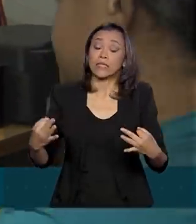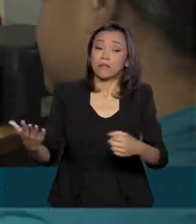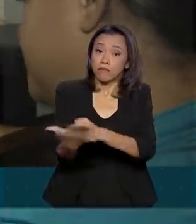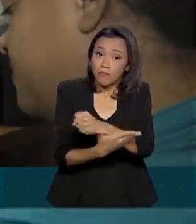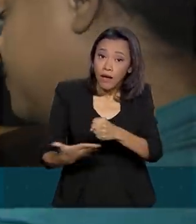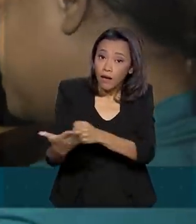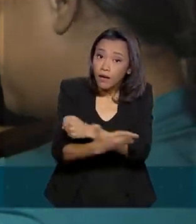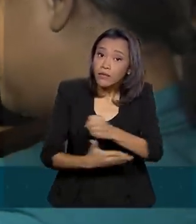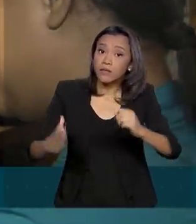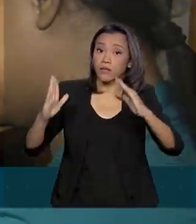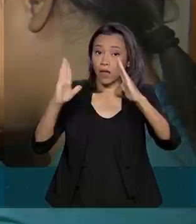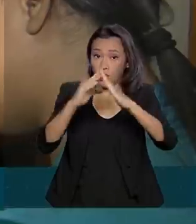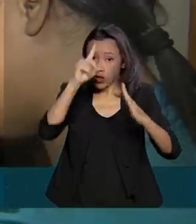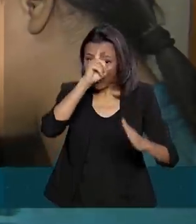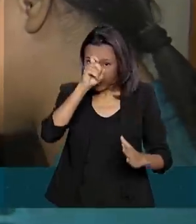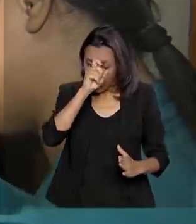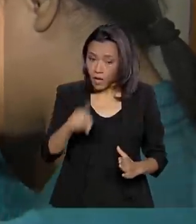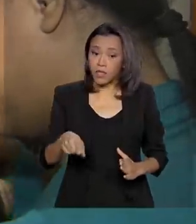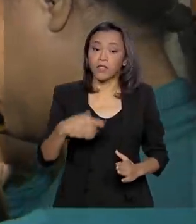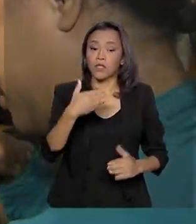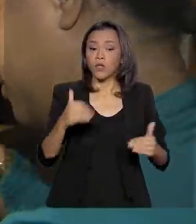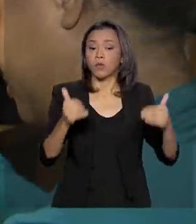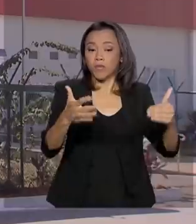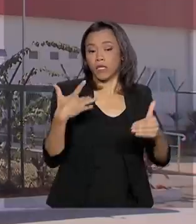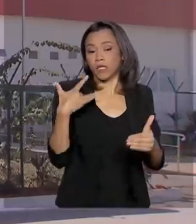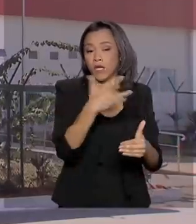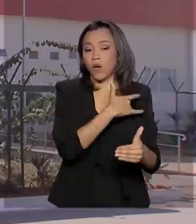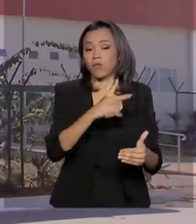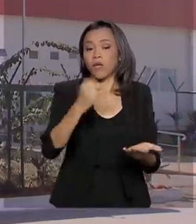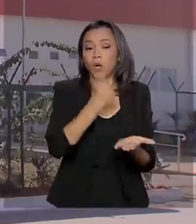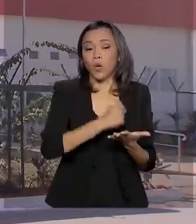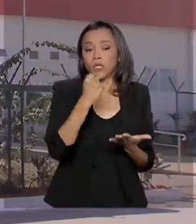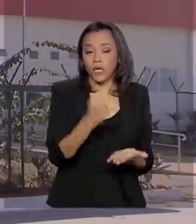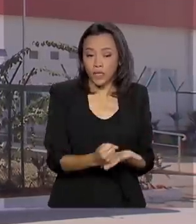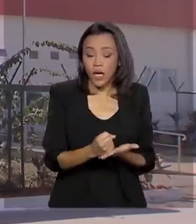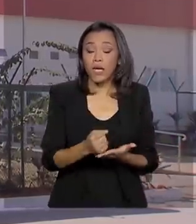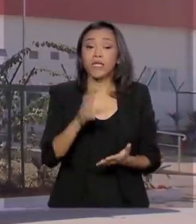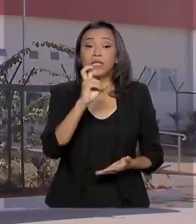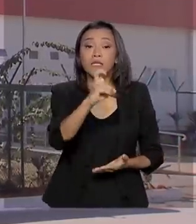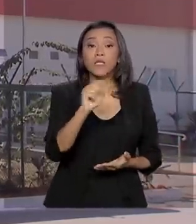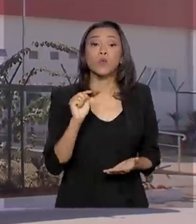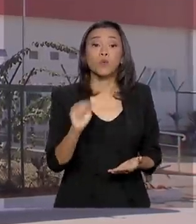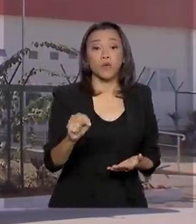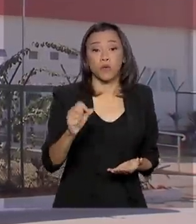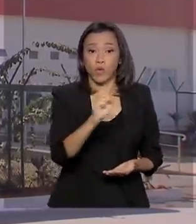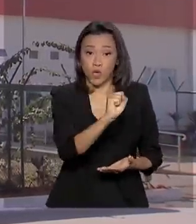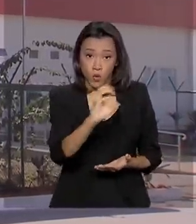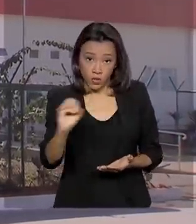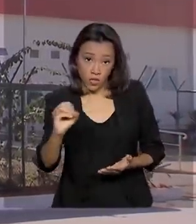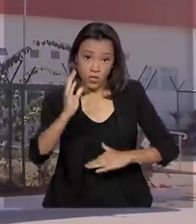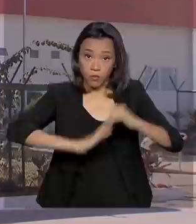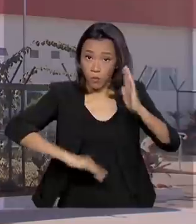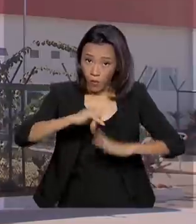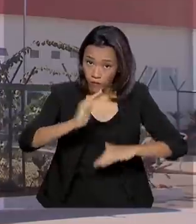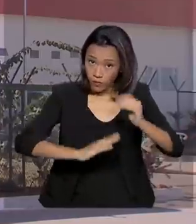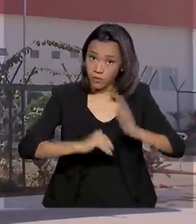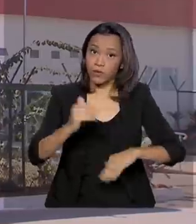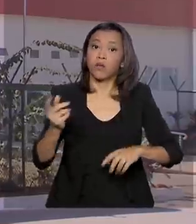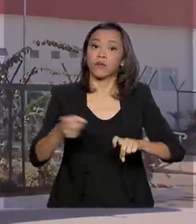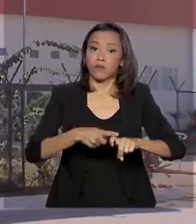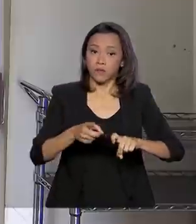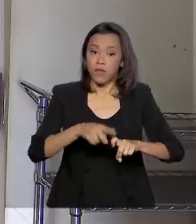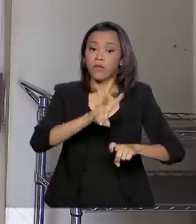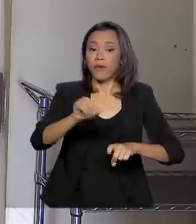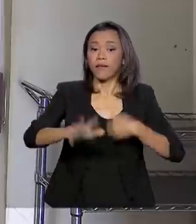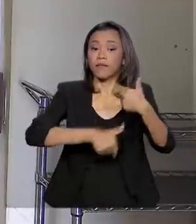da Saúde vai contratar, pelo programa Mais Médicos, 5.800 profissionais que vão atuar nos postos de